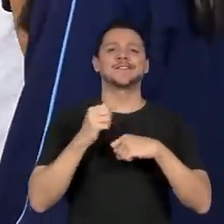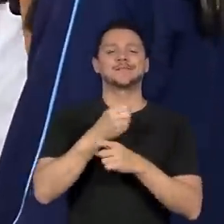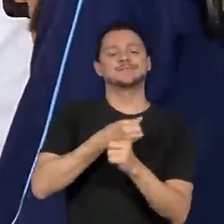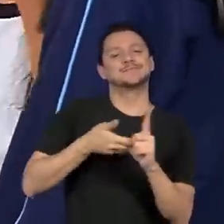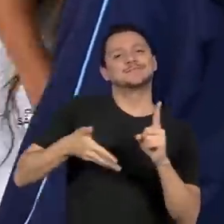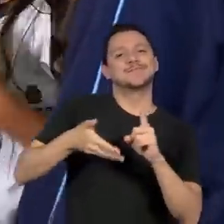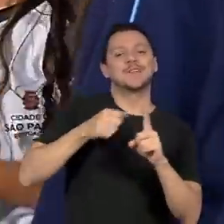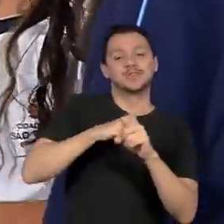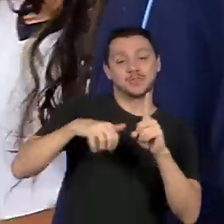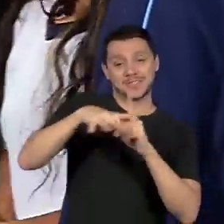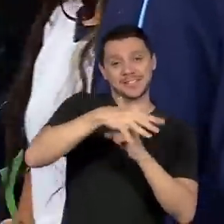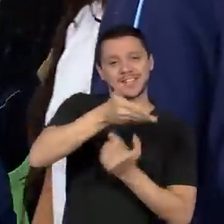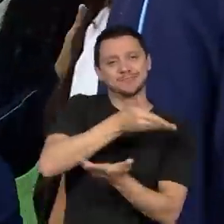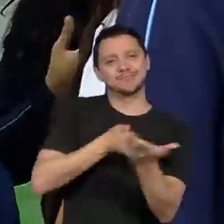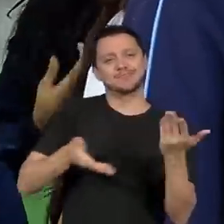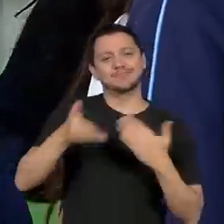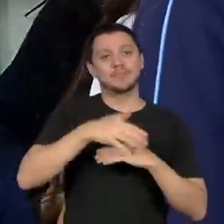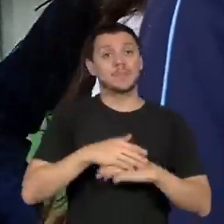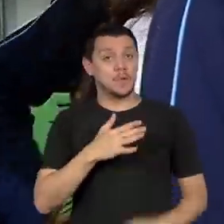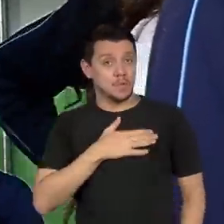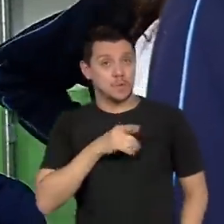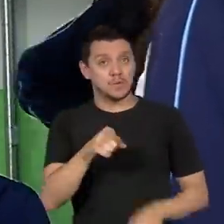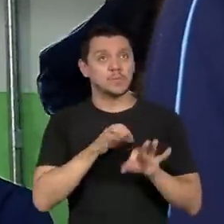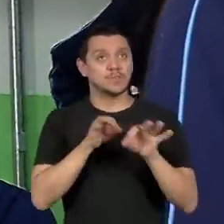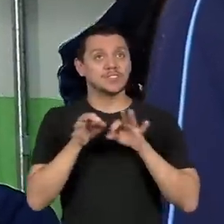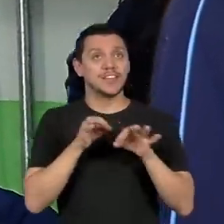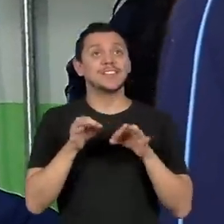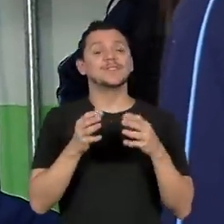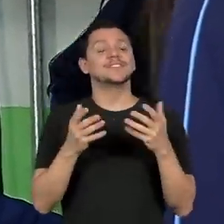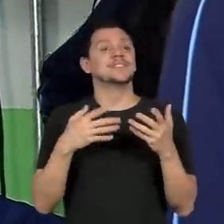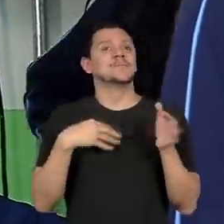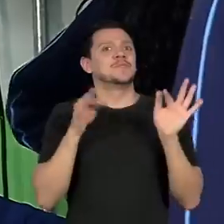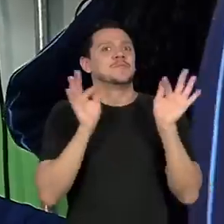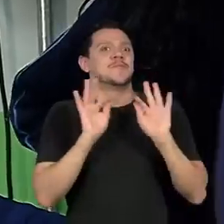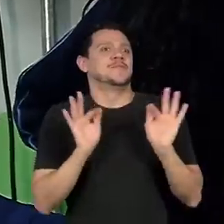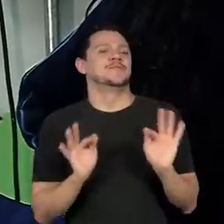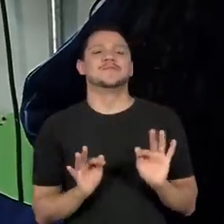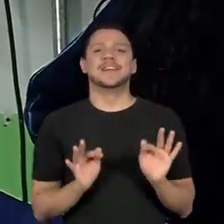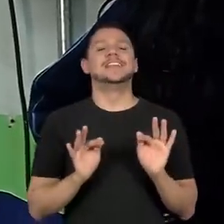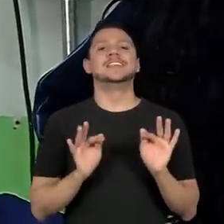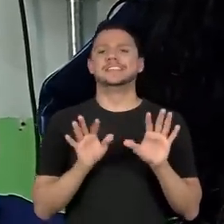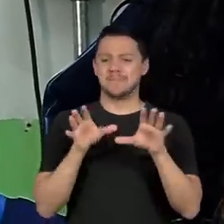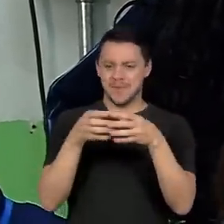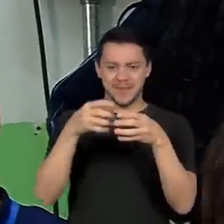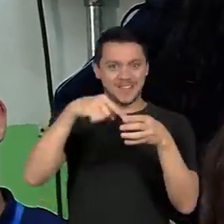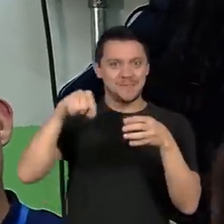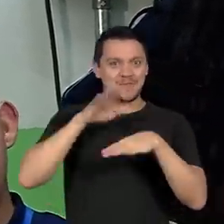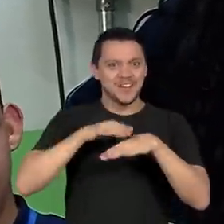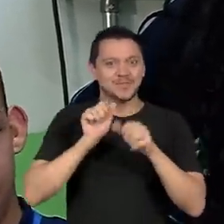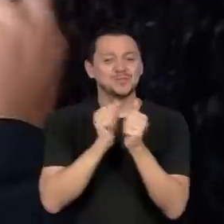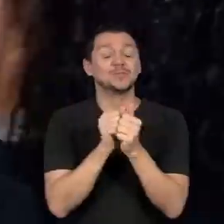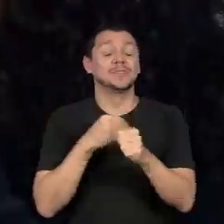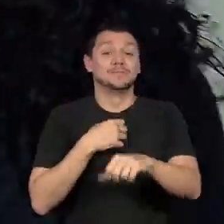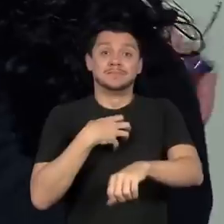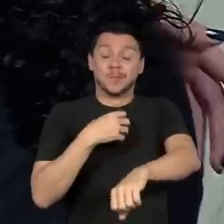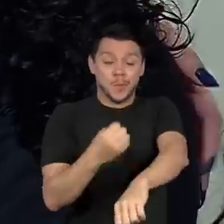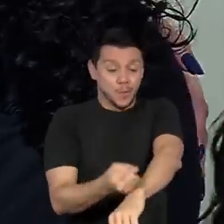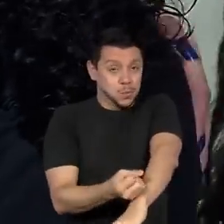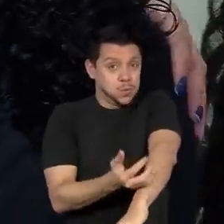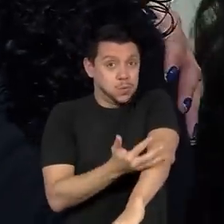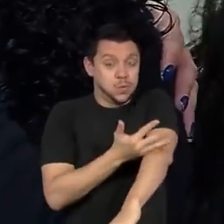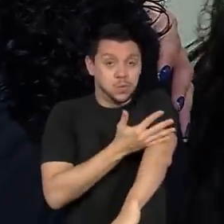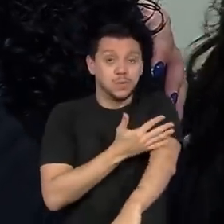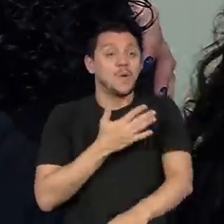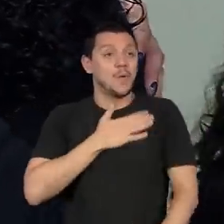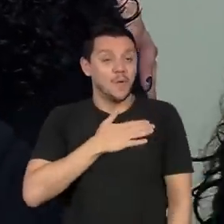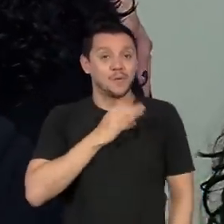muito desse projeto. E ver a professora feliz com o trabalho que toda a minha turma fez, minha equipe, eu me emociono e gosto muito. Na verdade, eu me